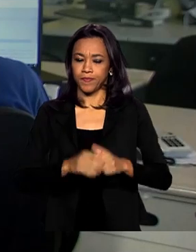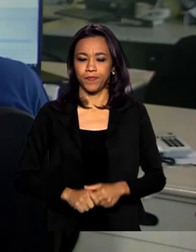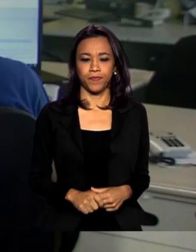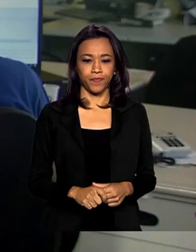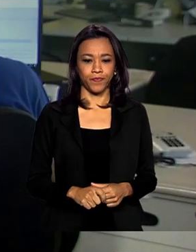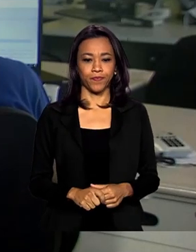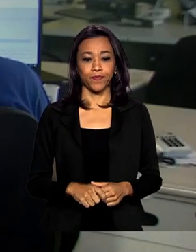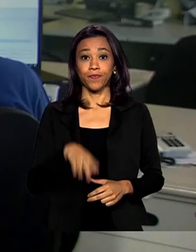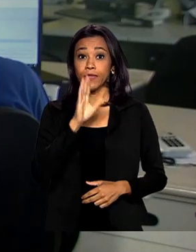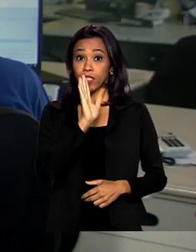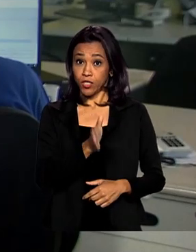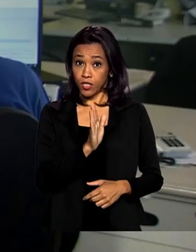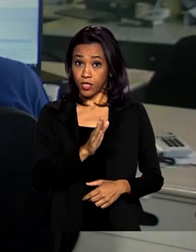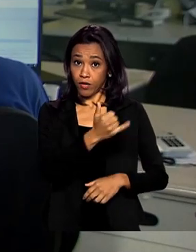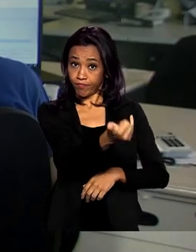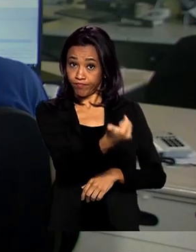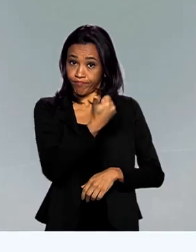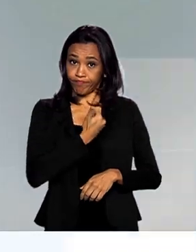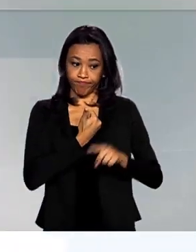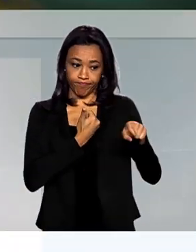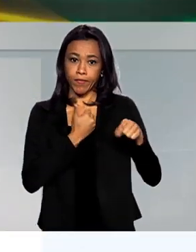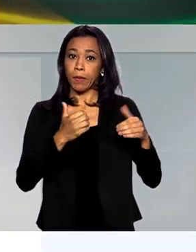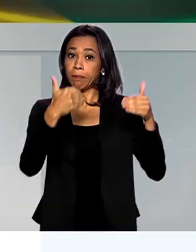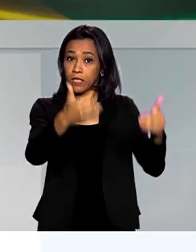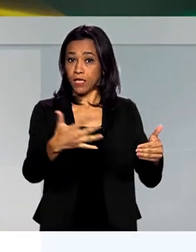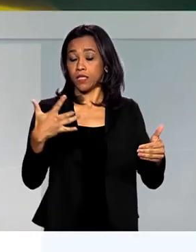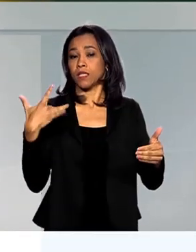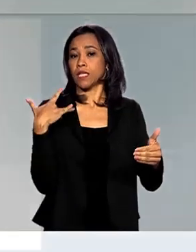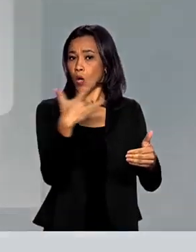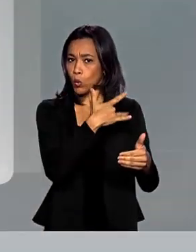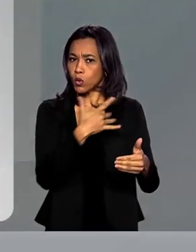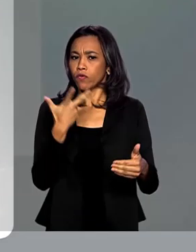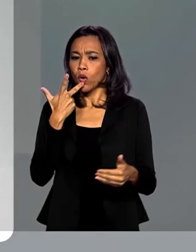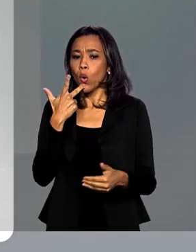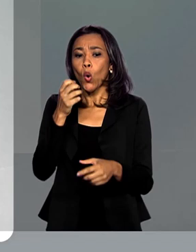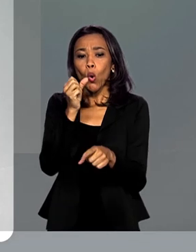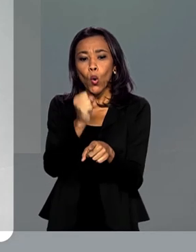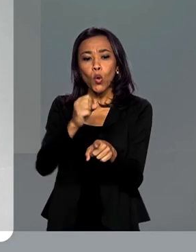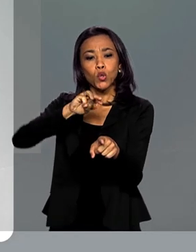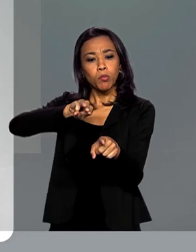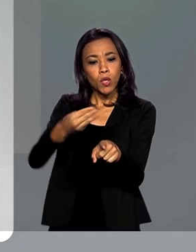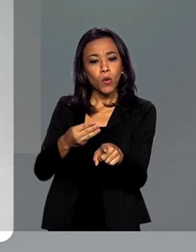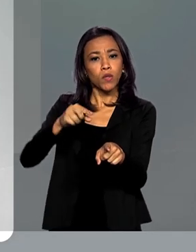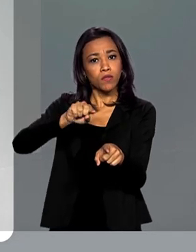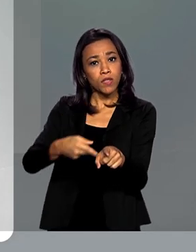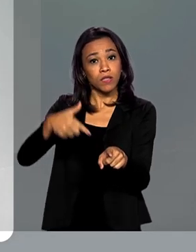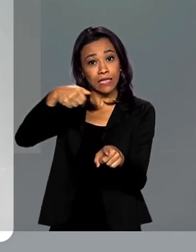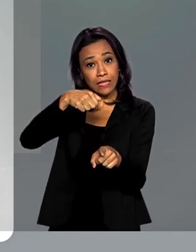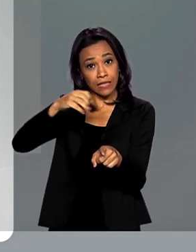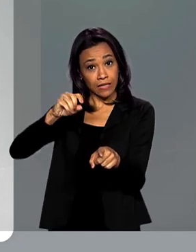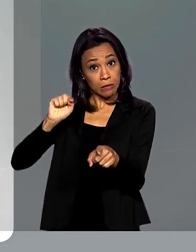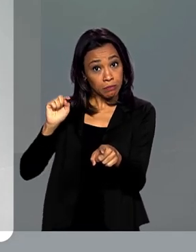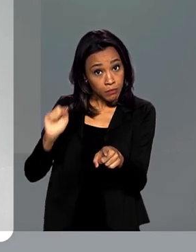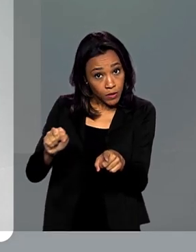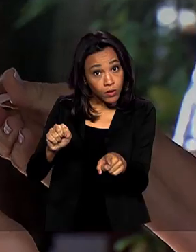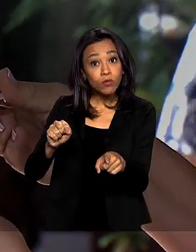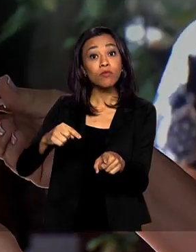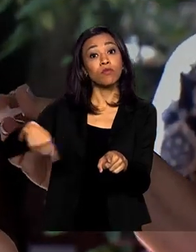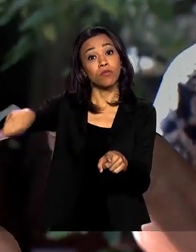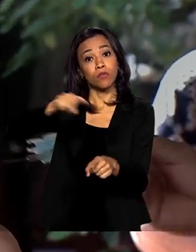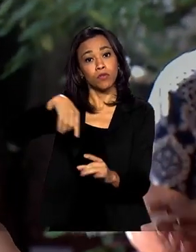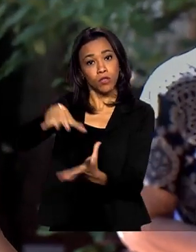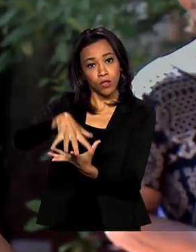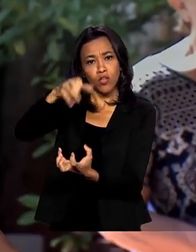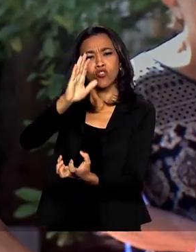De acordo com o Ministério da Saúde, mais de 8 milhões e 700 mil idosos já se vacinaram contra a gripe.